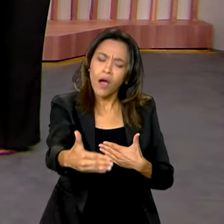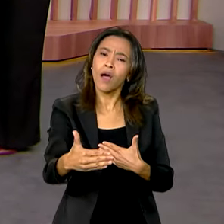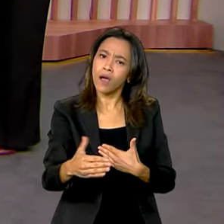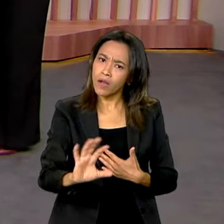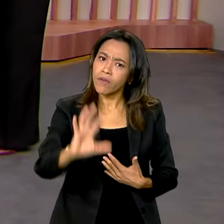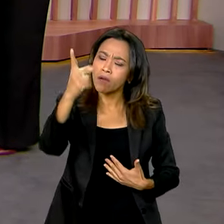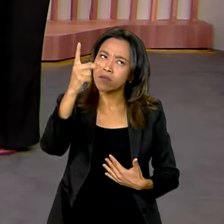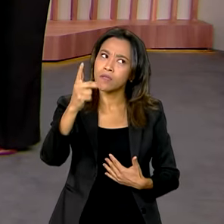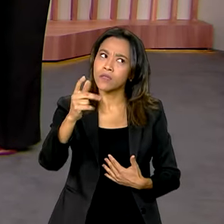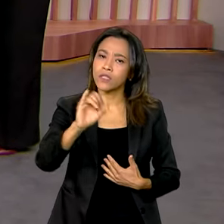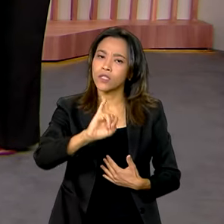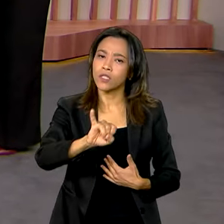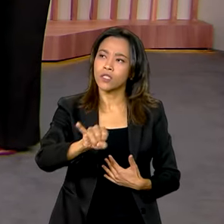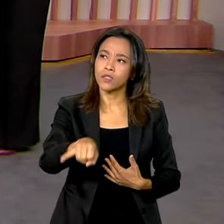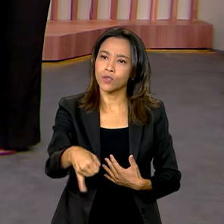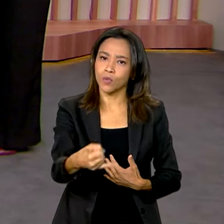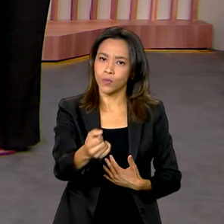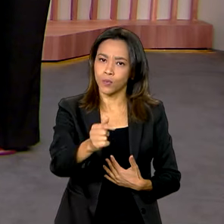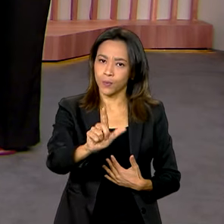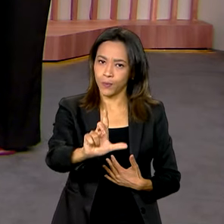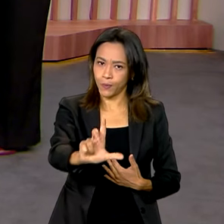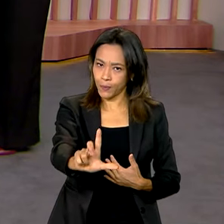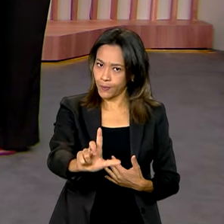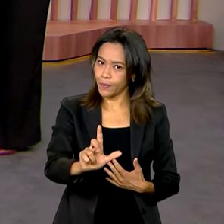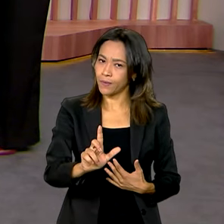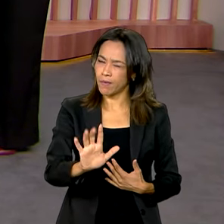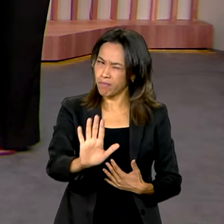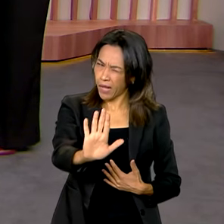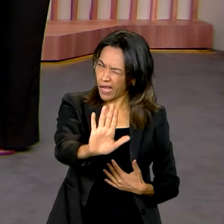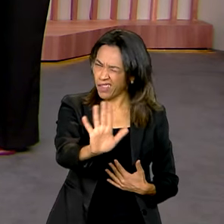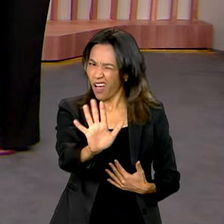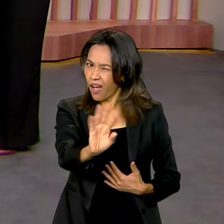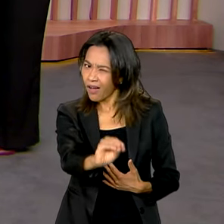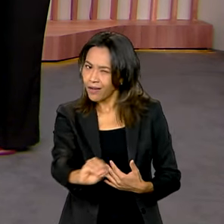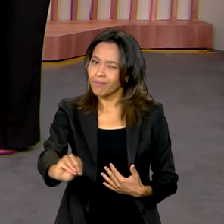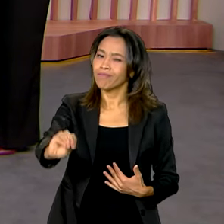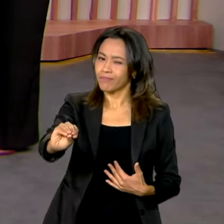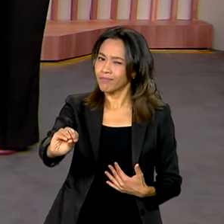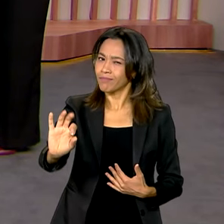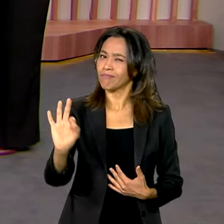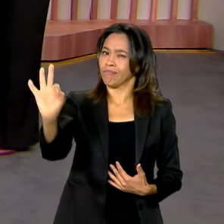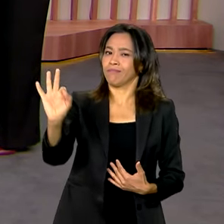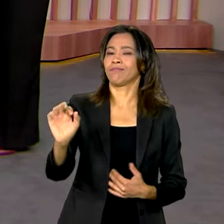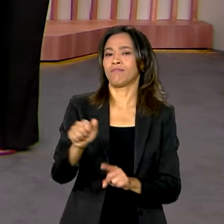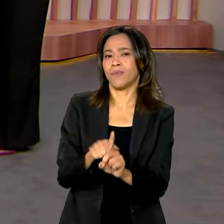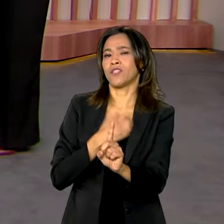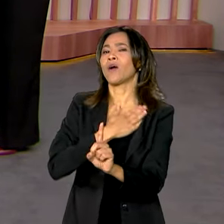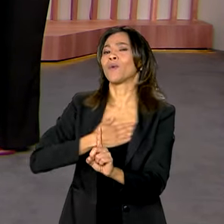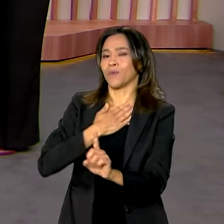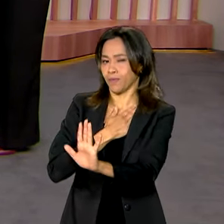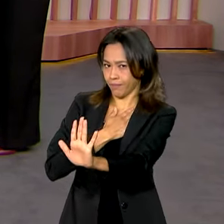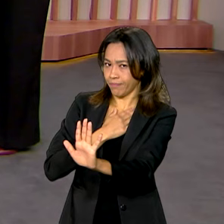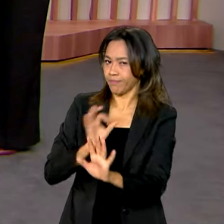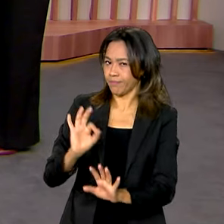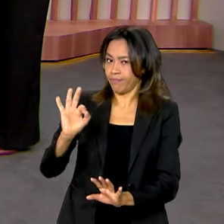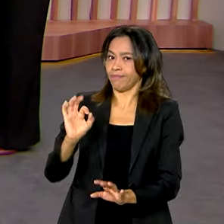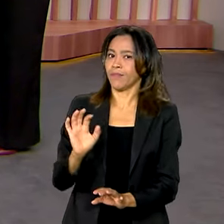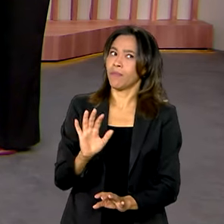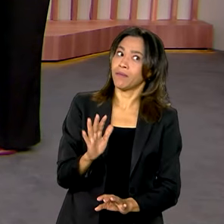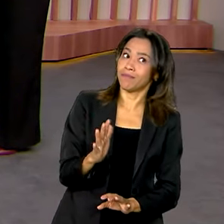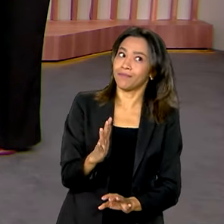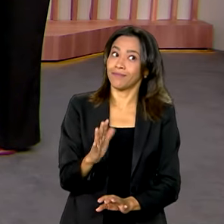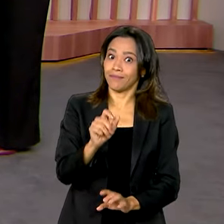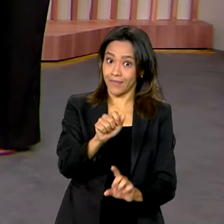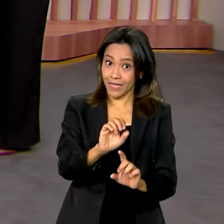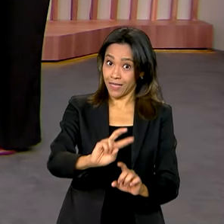julho, mas ele falou assim, ah, vamos colocar agosto aí como um prazo bom, mas tem uma perspectiva aí de agora em julho a gente já ter